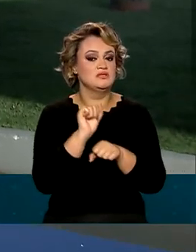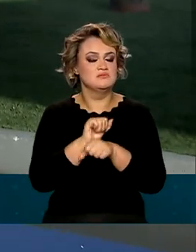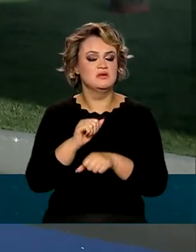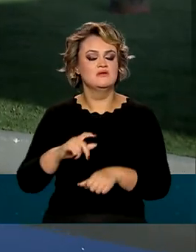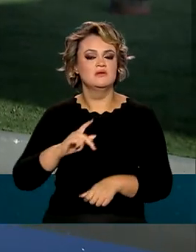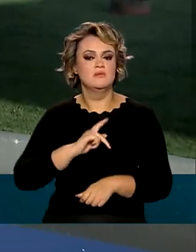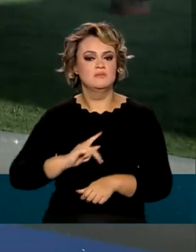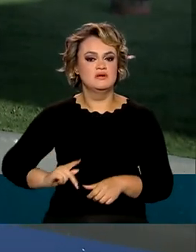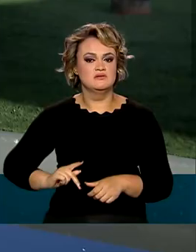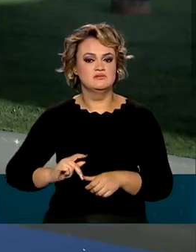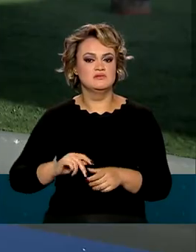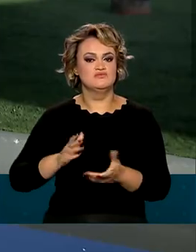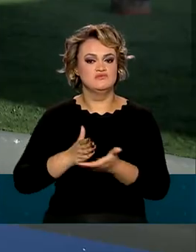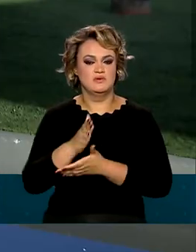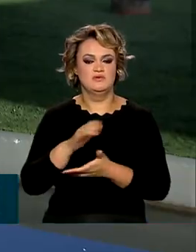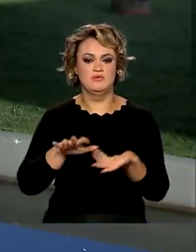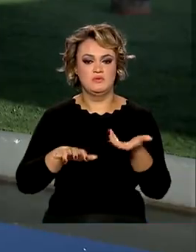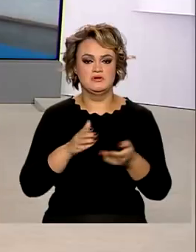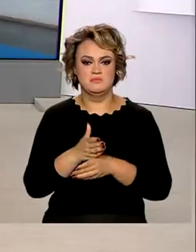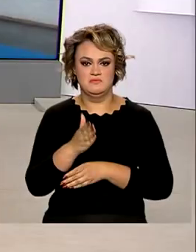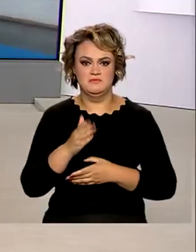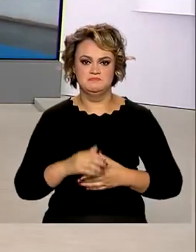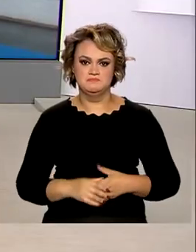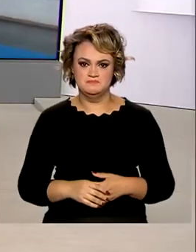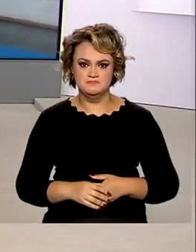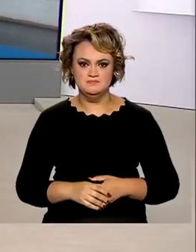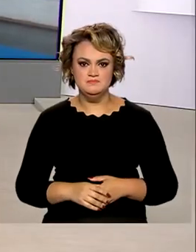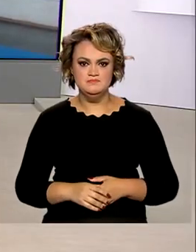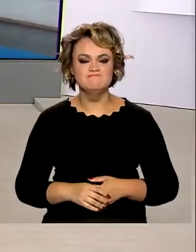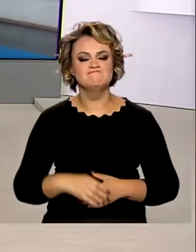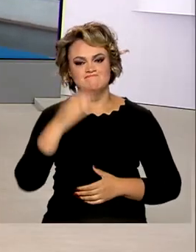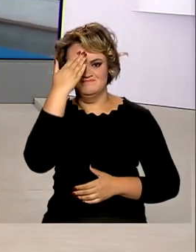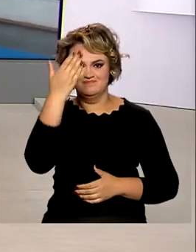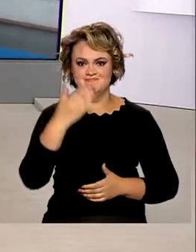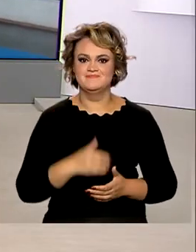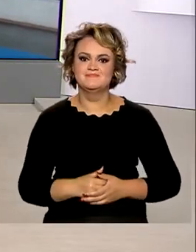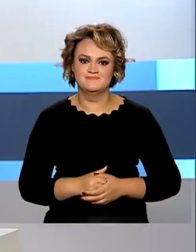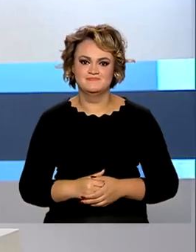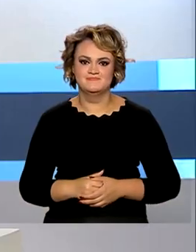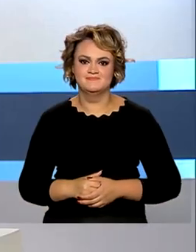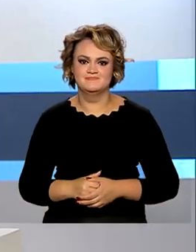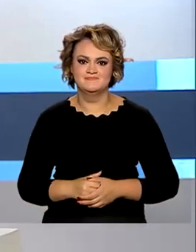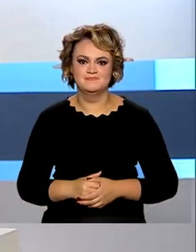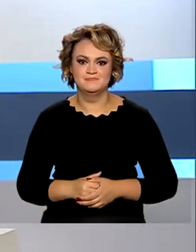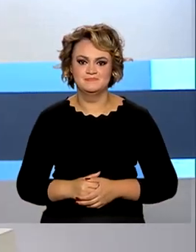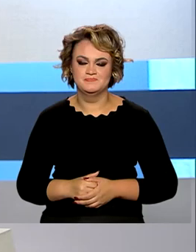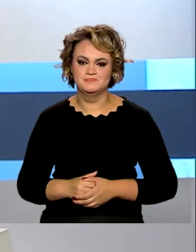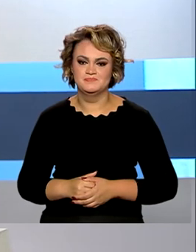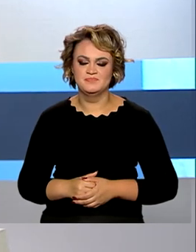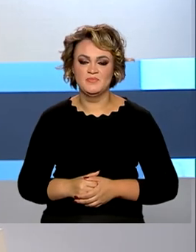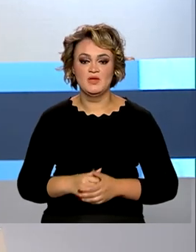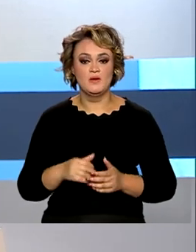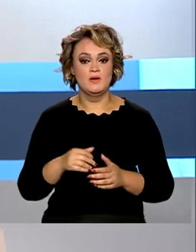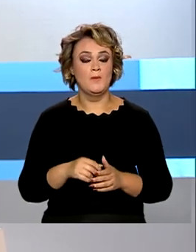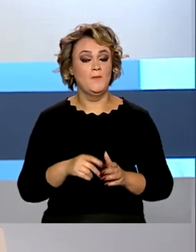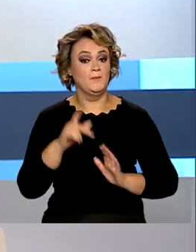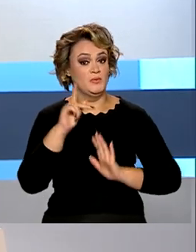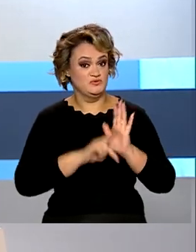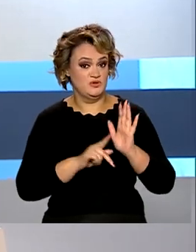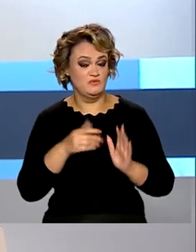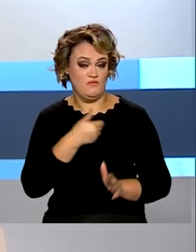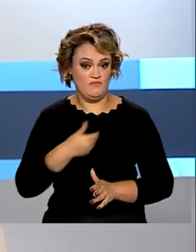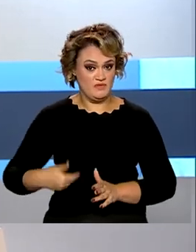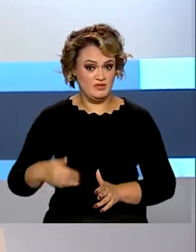a promulgação do Congresso Nacional. Mara. Obrigada, Glauco. Um projeto do governo